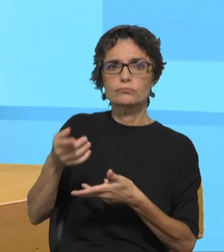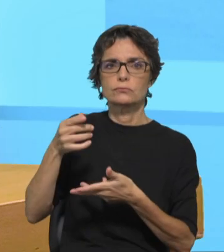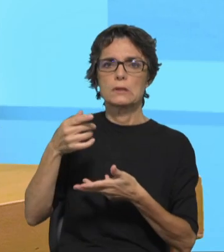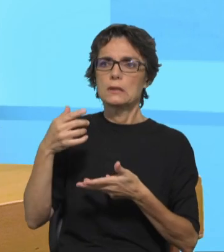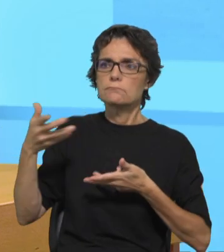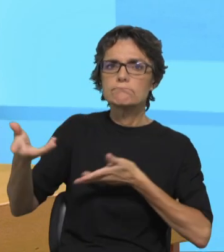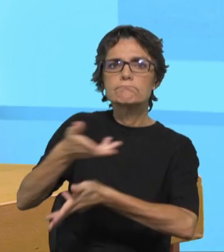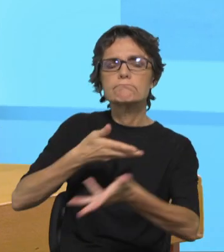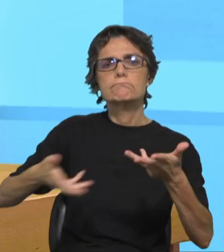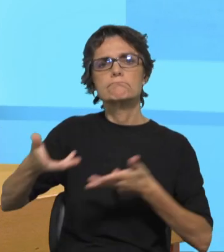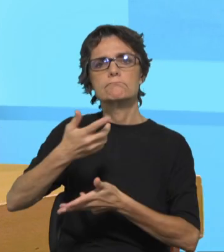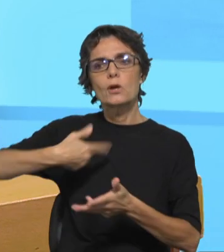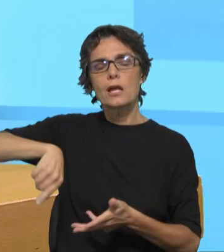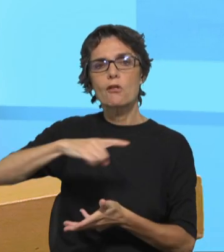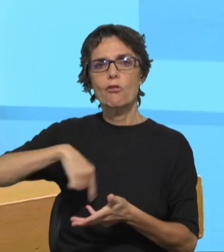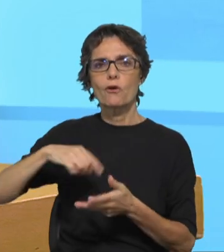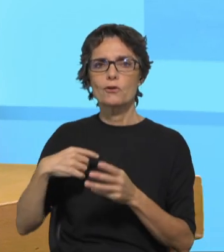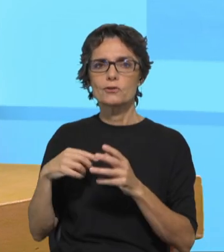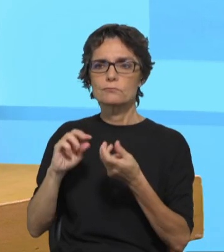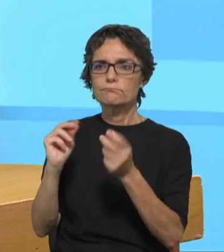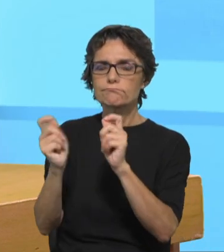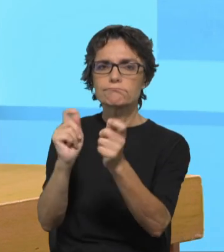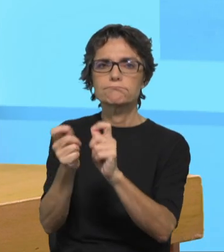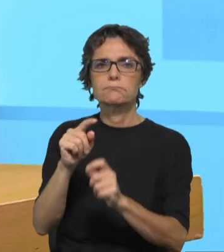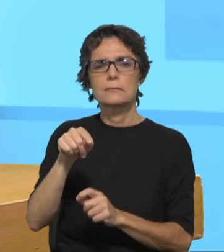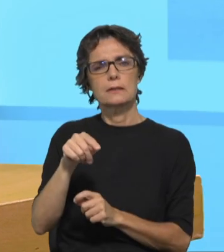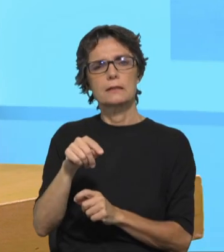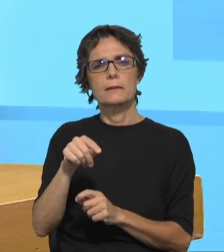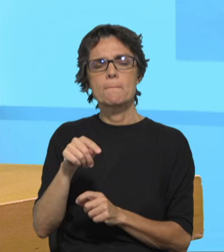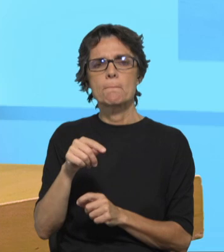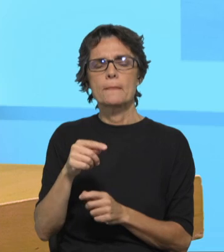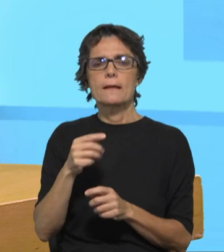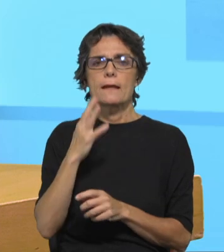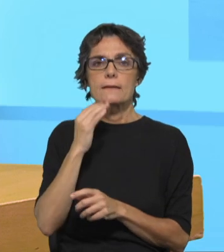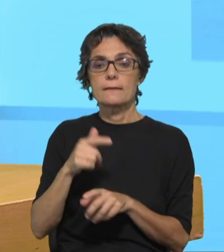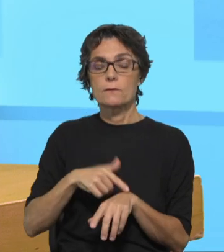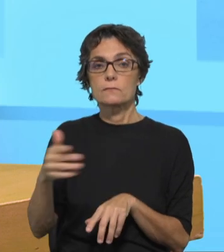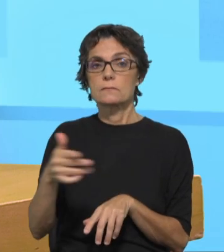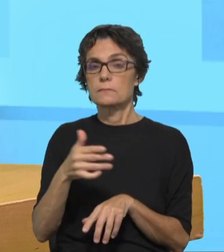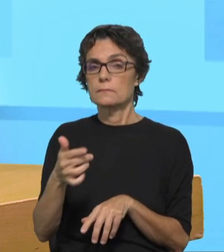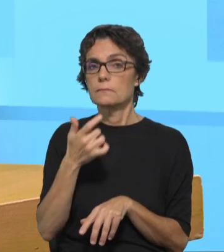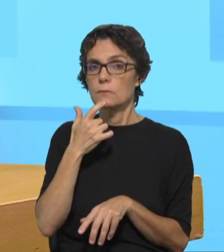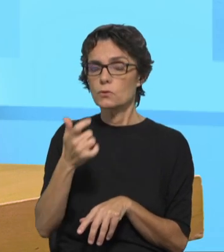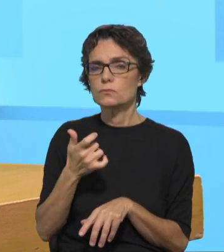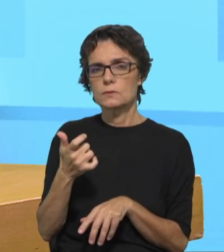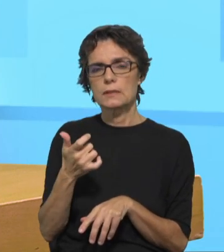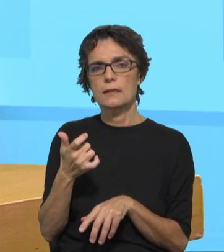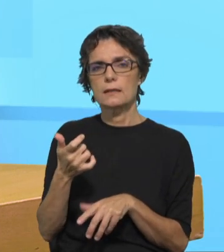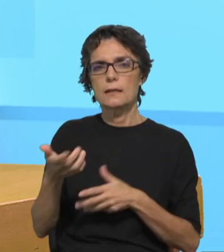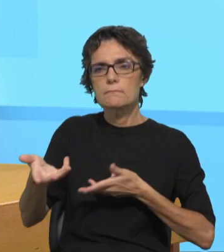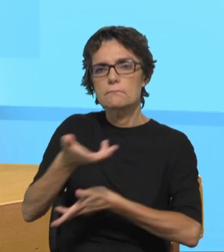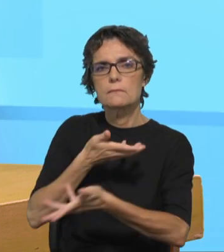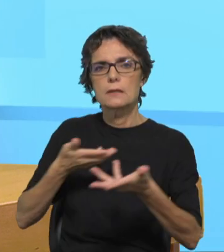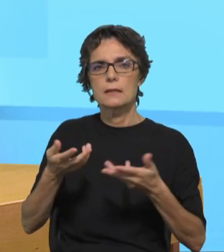E tentar perguntar, decantando a experiência, o que é que nós sentimos que é a voz do Espírito. Isso é muito